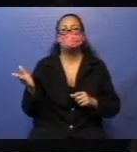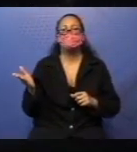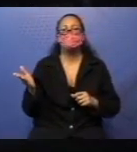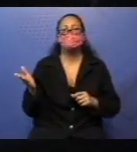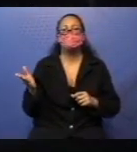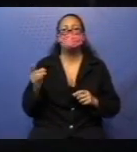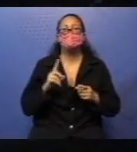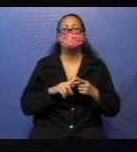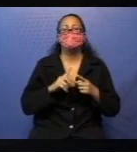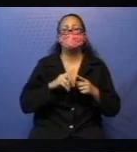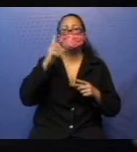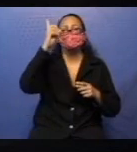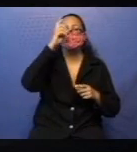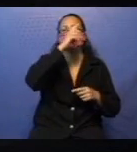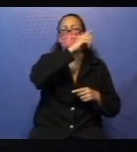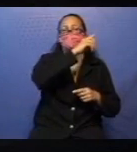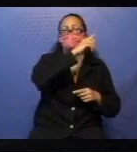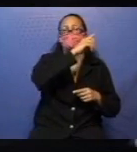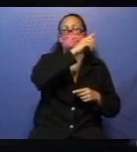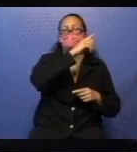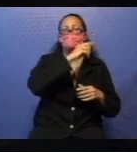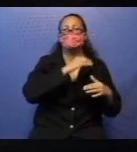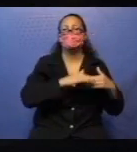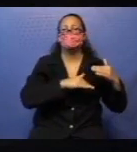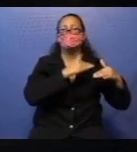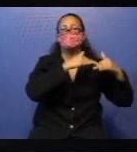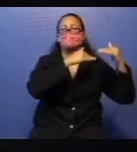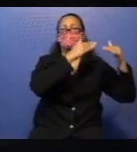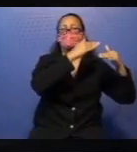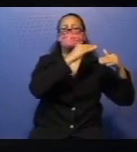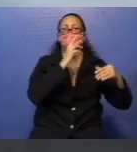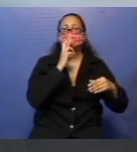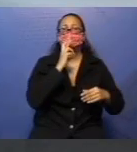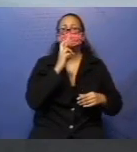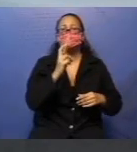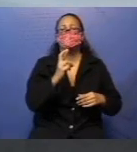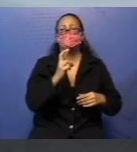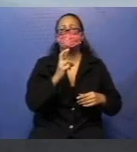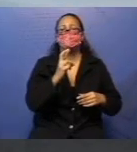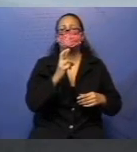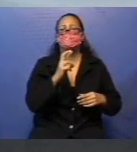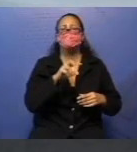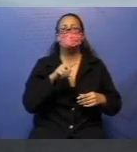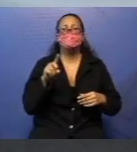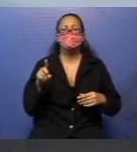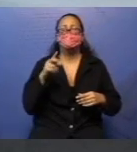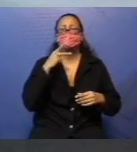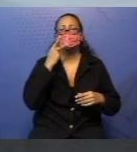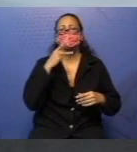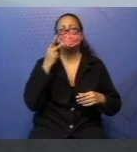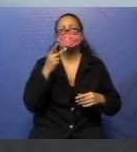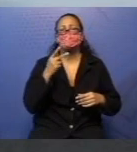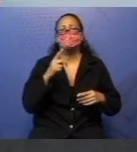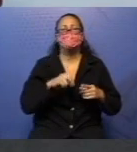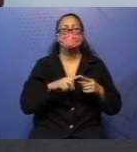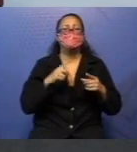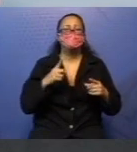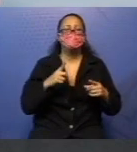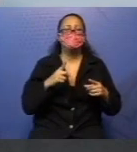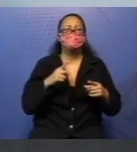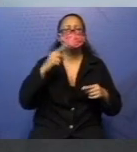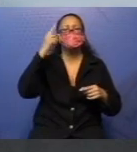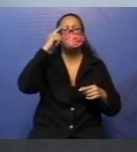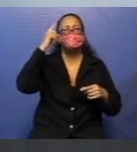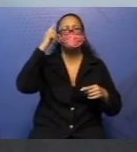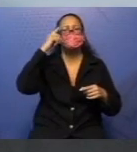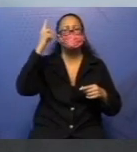é difícil a gente desenvolver a resposta. Pessoal, às vezes vocês até falam, mas vamos desenvolver, porque